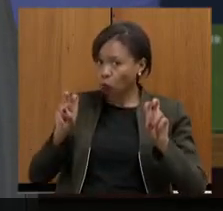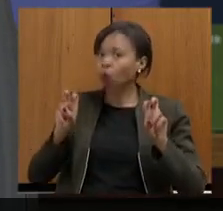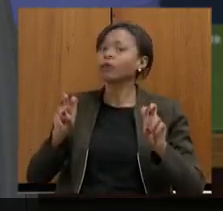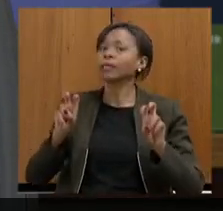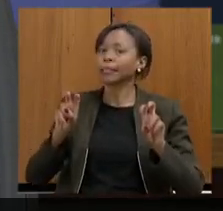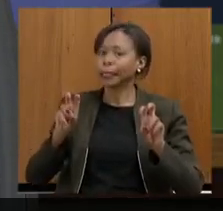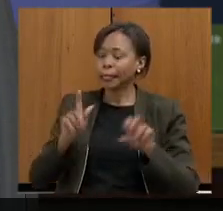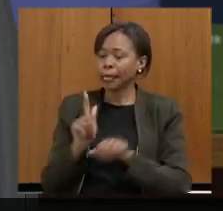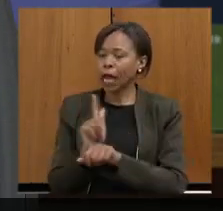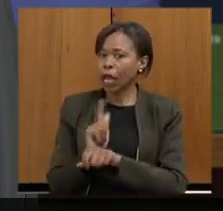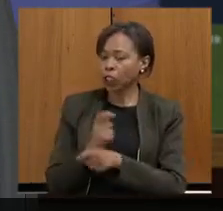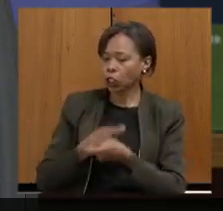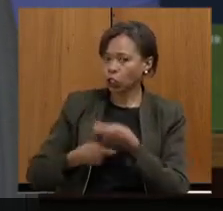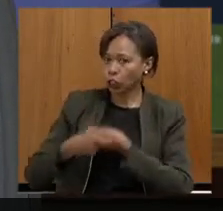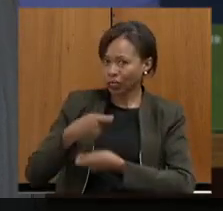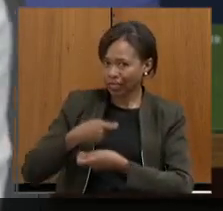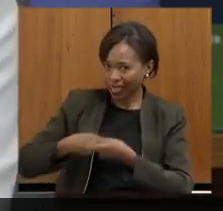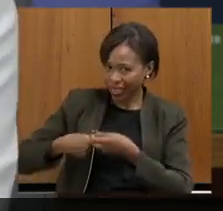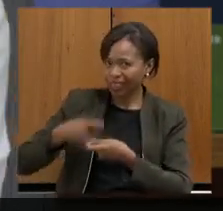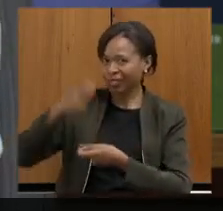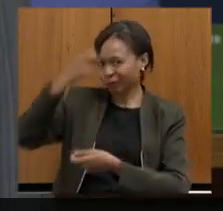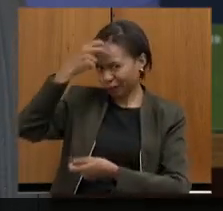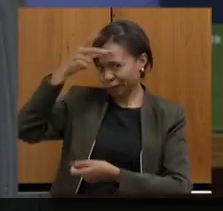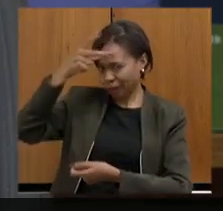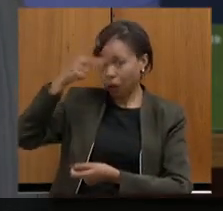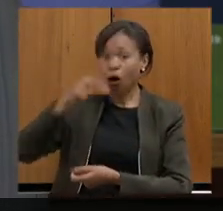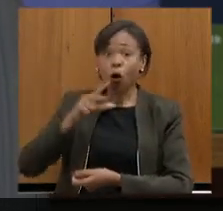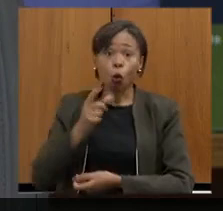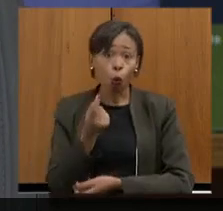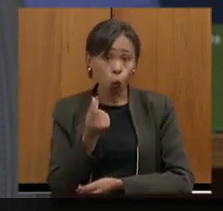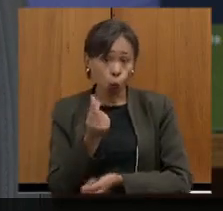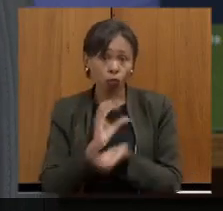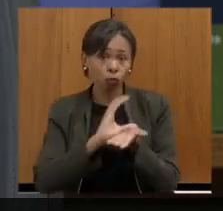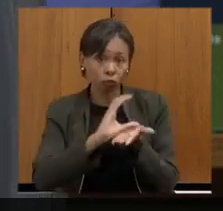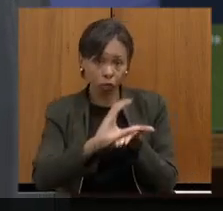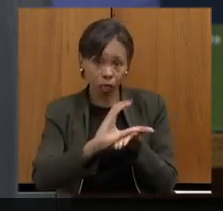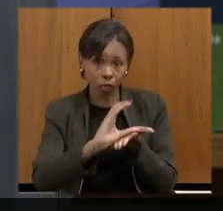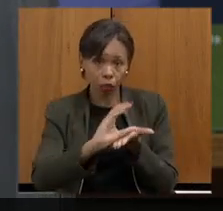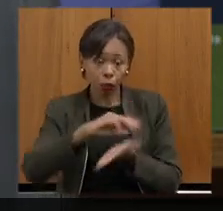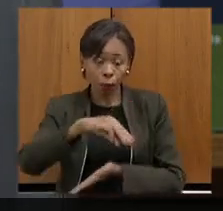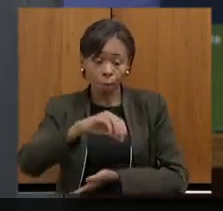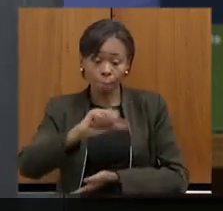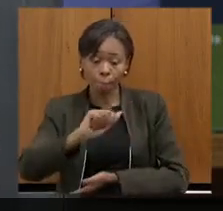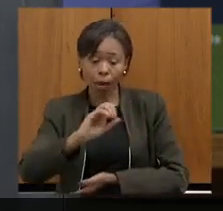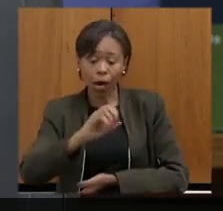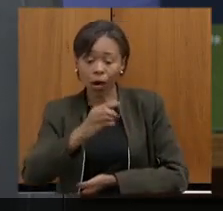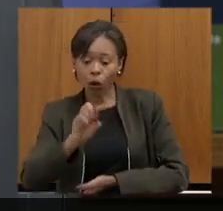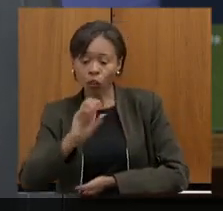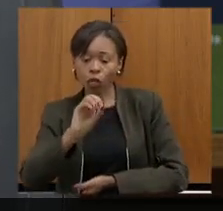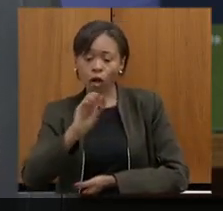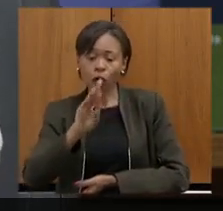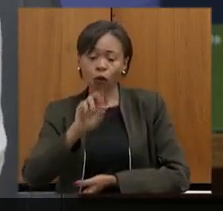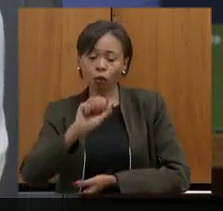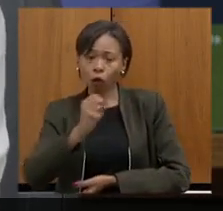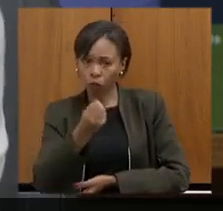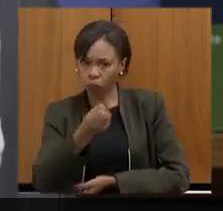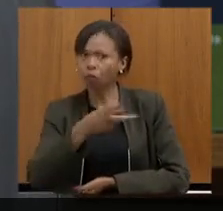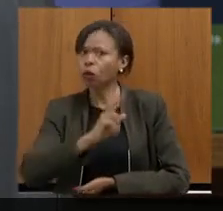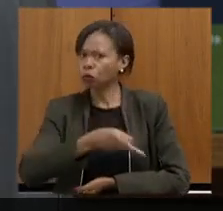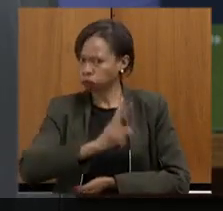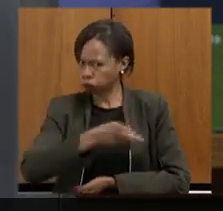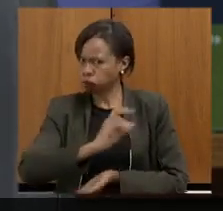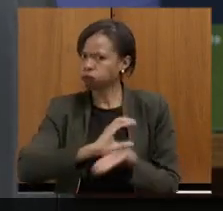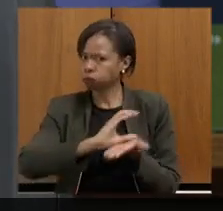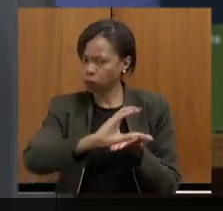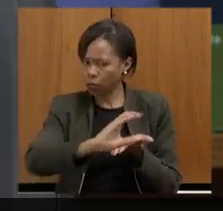gestão municipal vai continuar sim o investimento no Mãos à Obra nós temos aí a perspectiva de um anúncio em breve